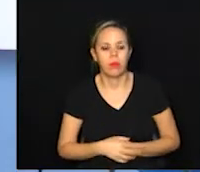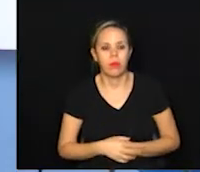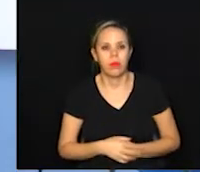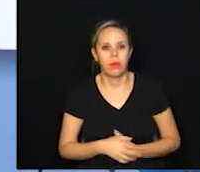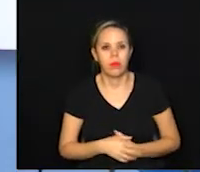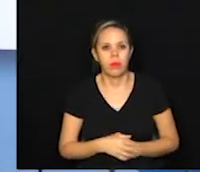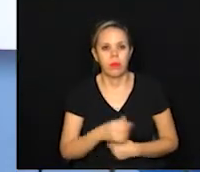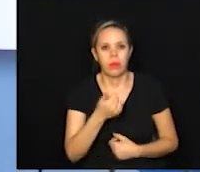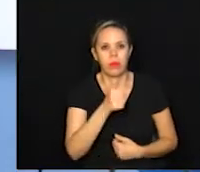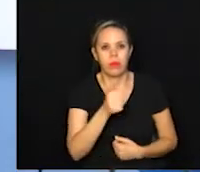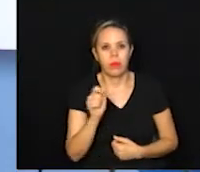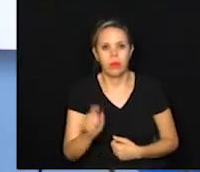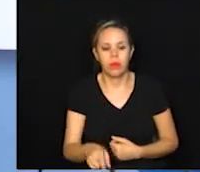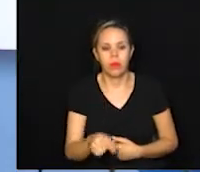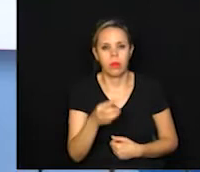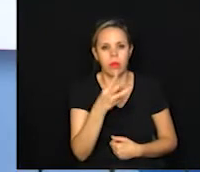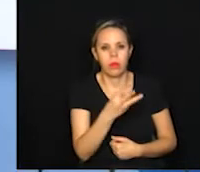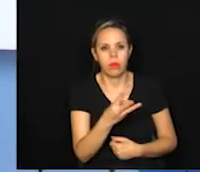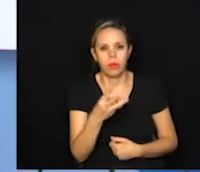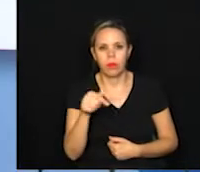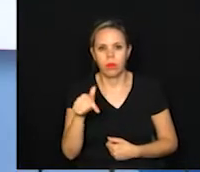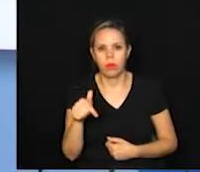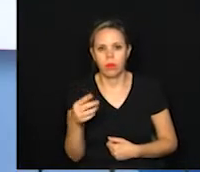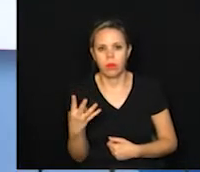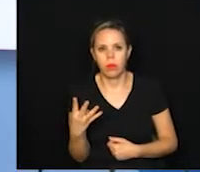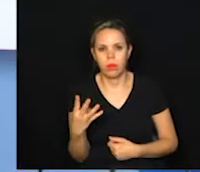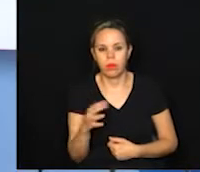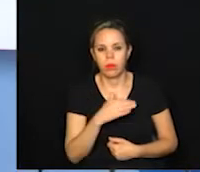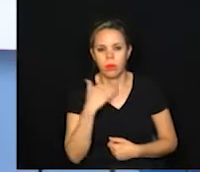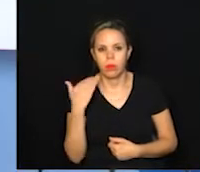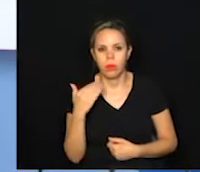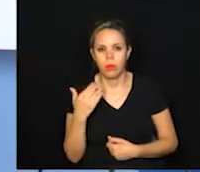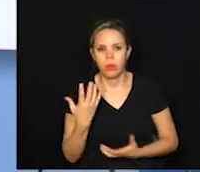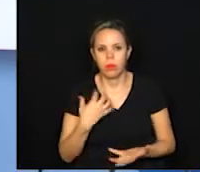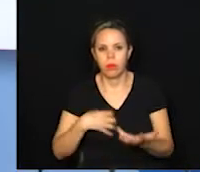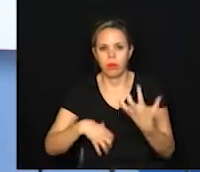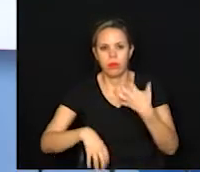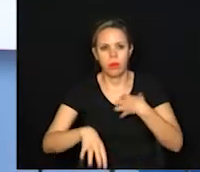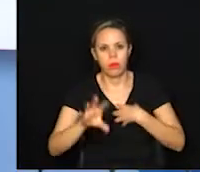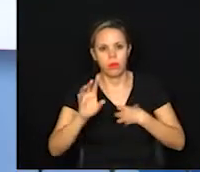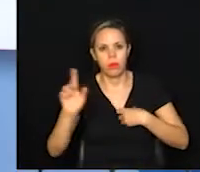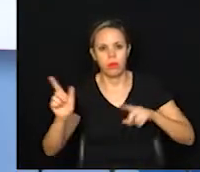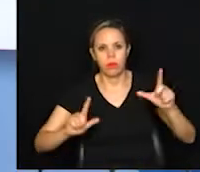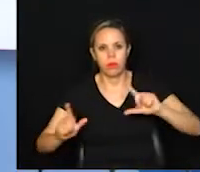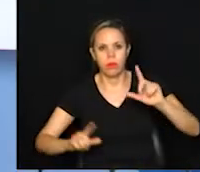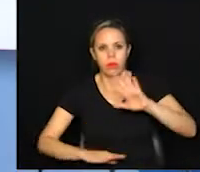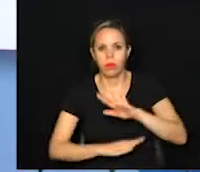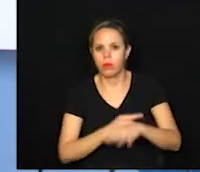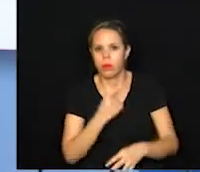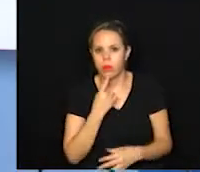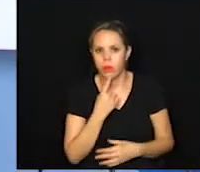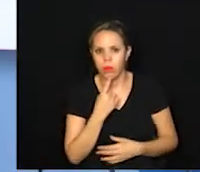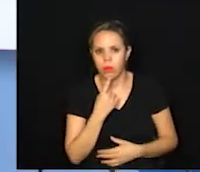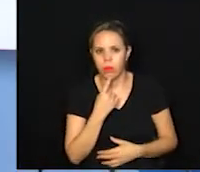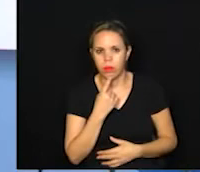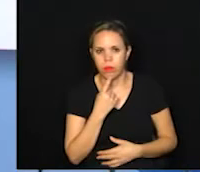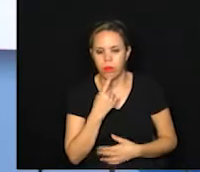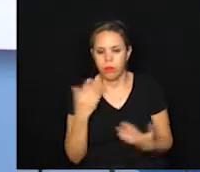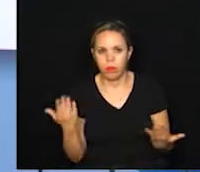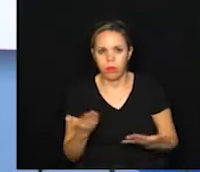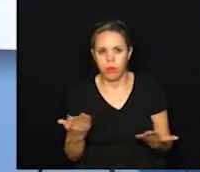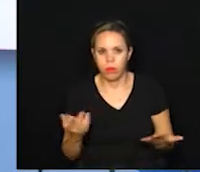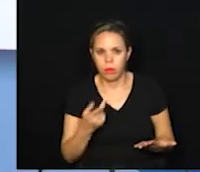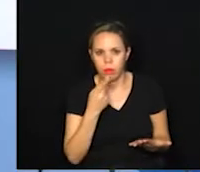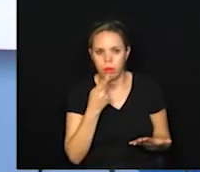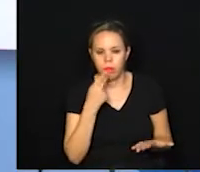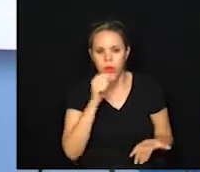111 mil 374 óbitos. Ficam aqui as condolências da TV Câmara Campinas. E agora nós vamos